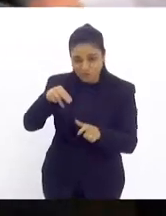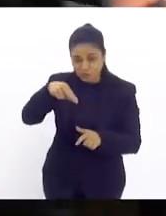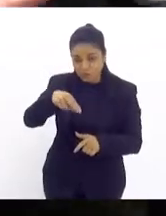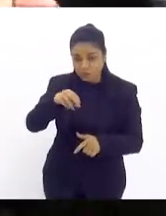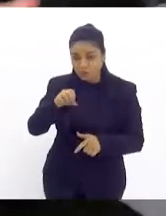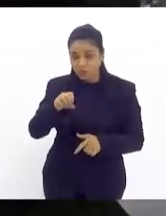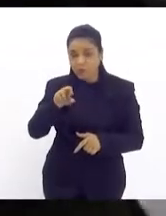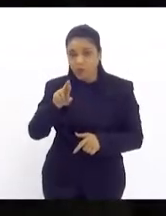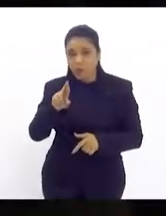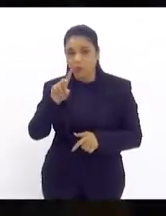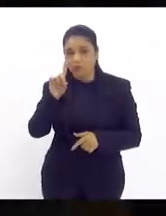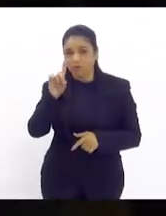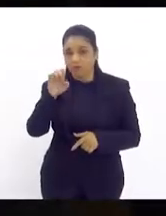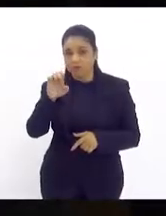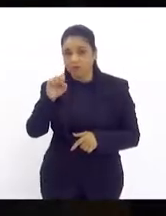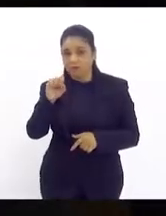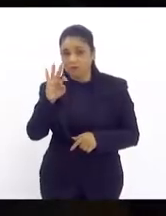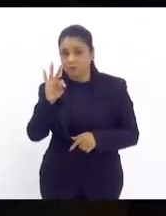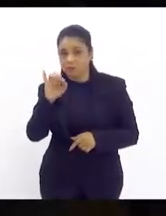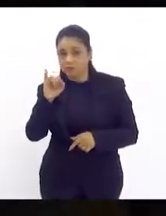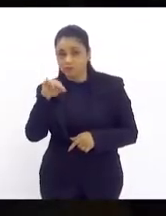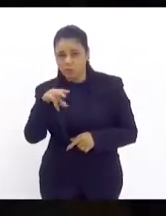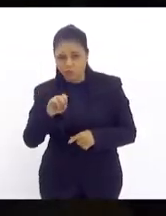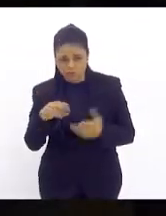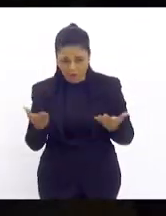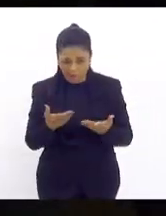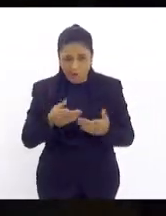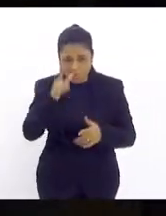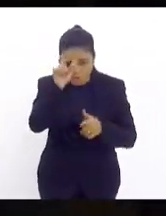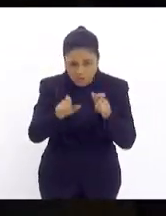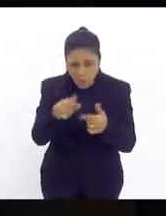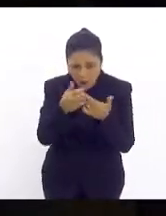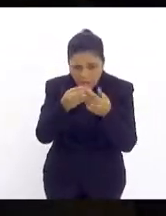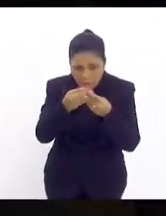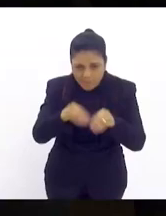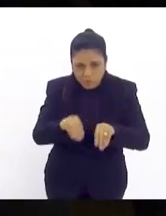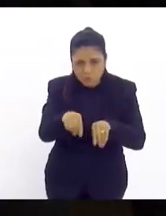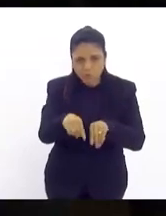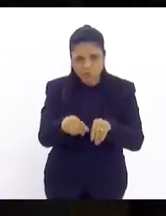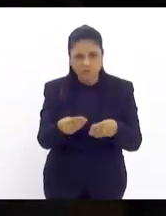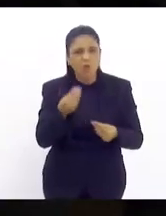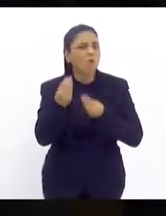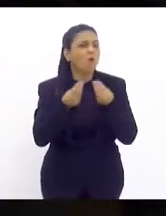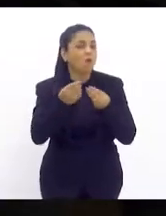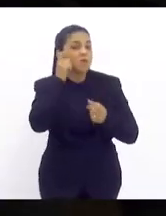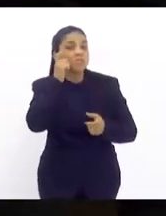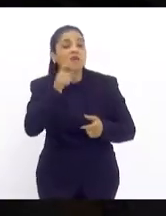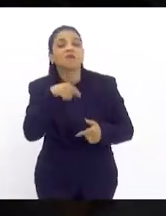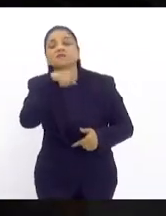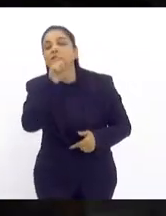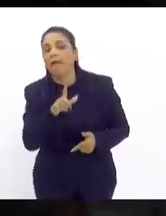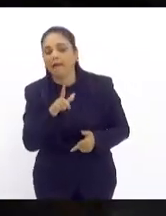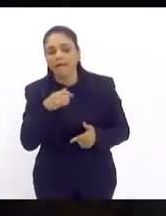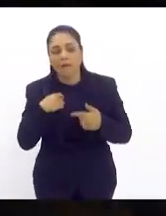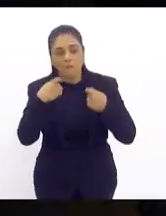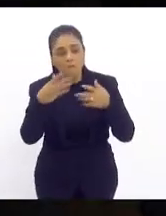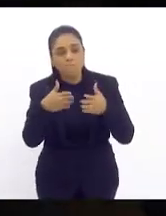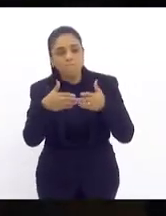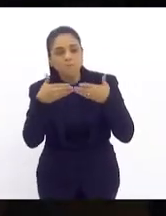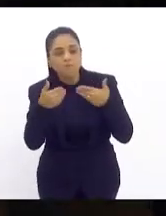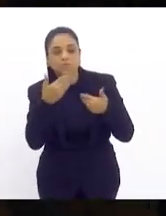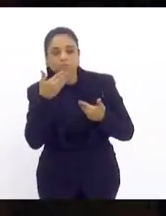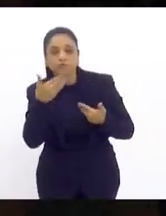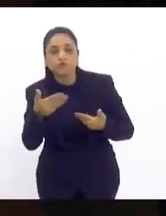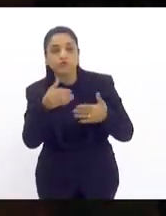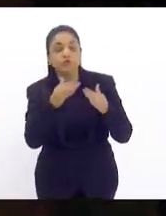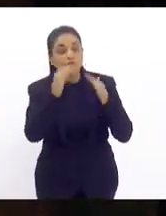os nordestinos e as barracas que ali estão? A quem interessa isso? Nós só pedimos respeito e espaço para